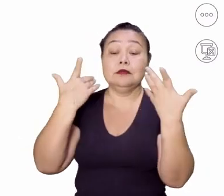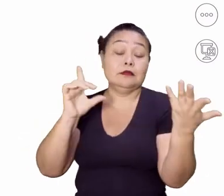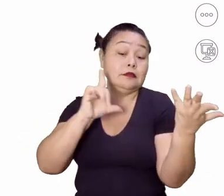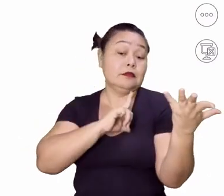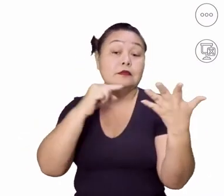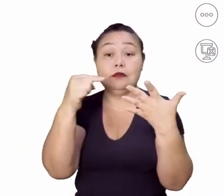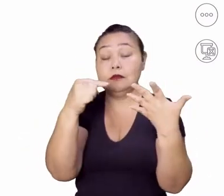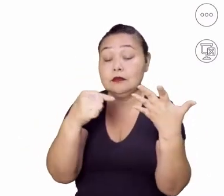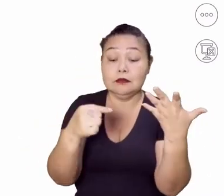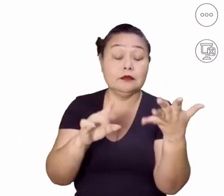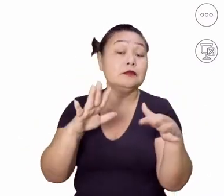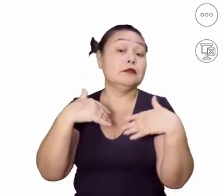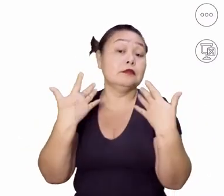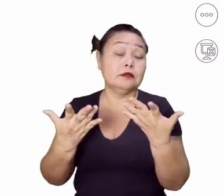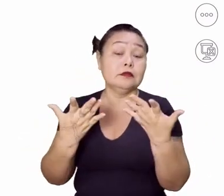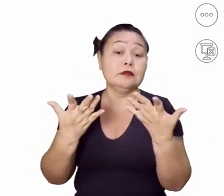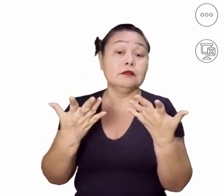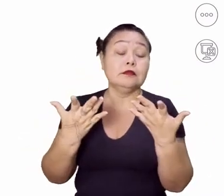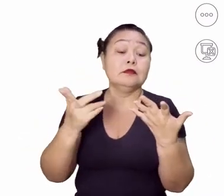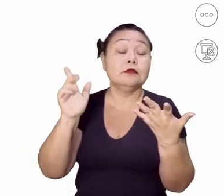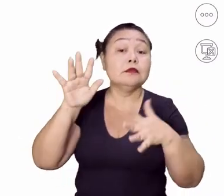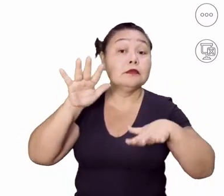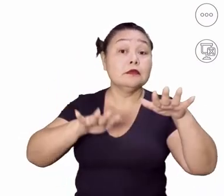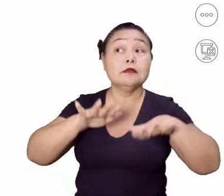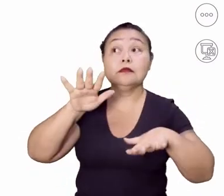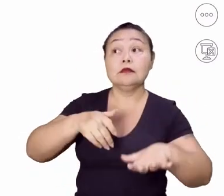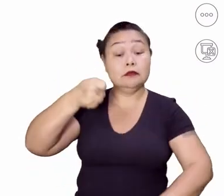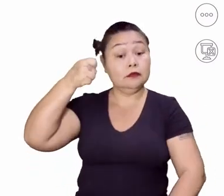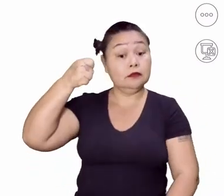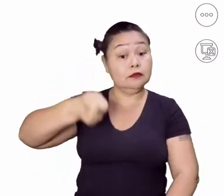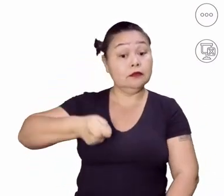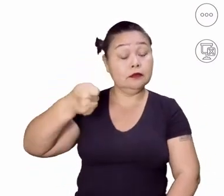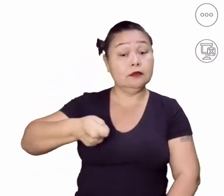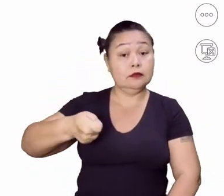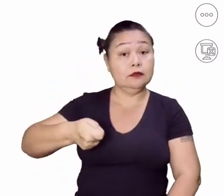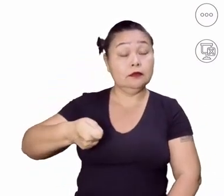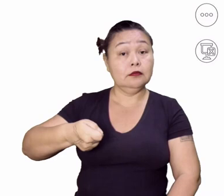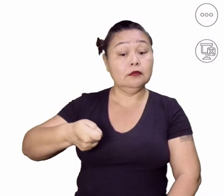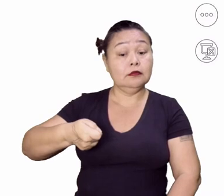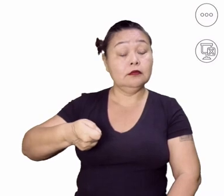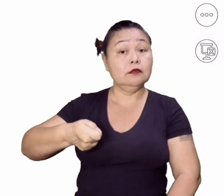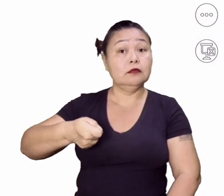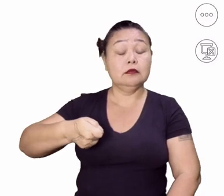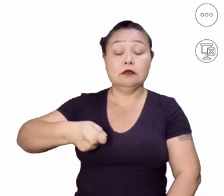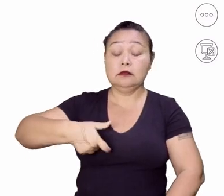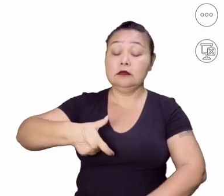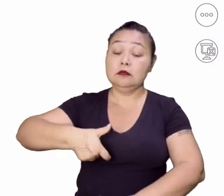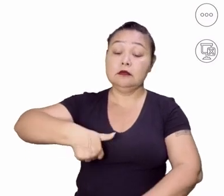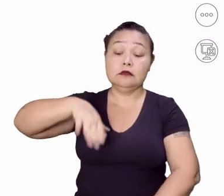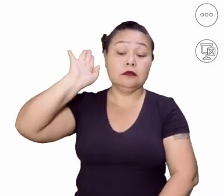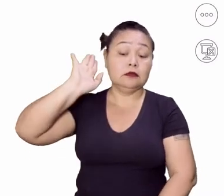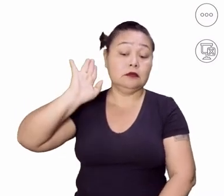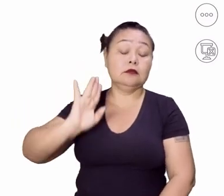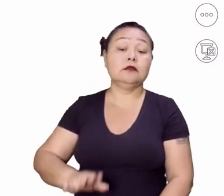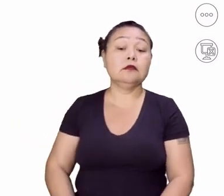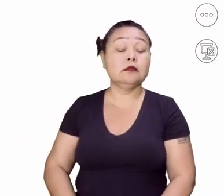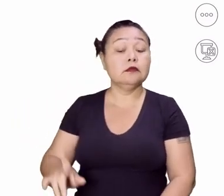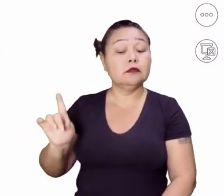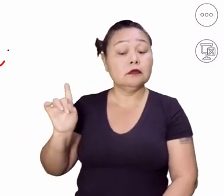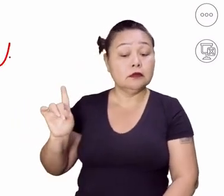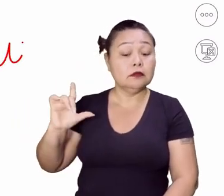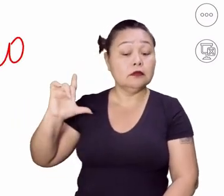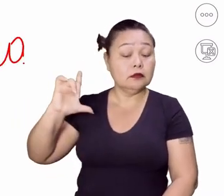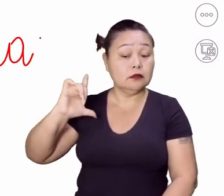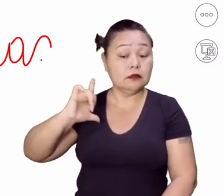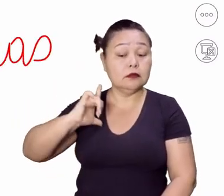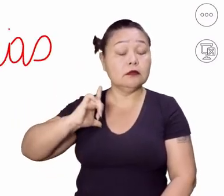Tem que ter isso, tem que ter aquilo. Então, assim, as exigências estão muito grandes. Então, você